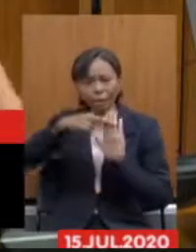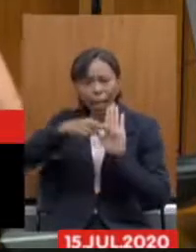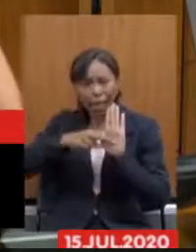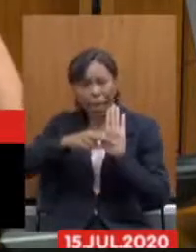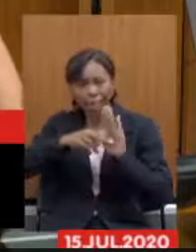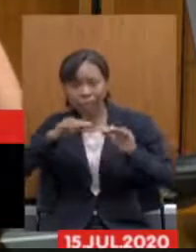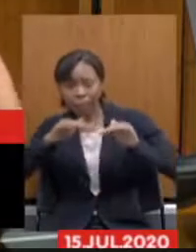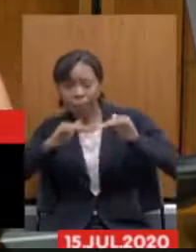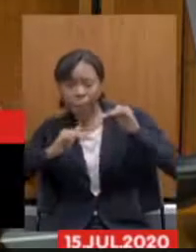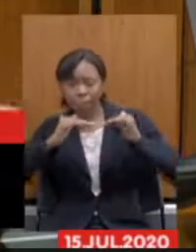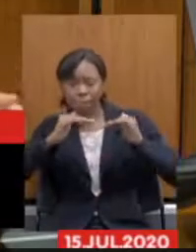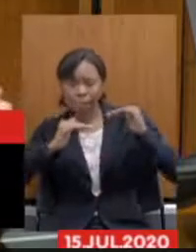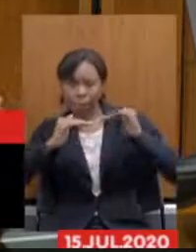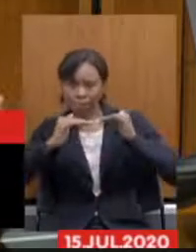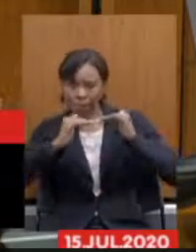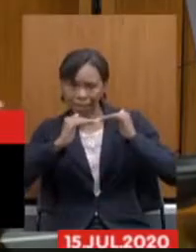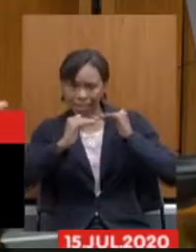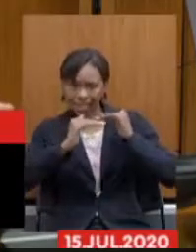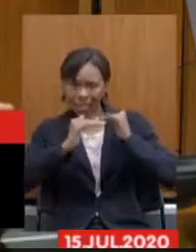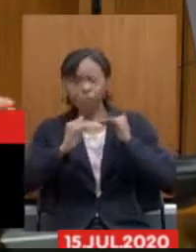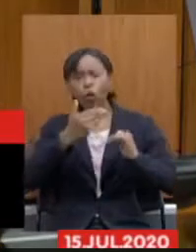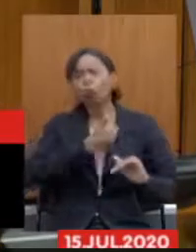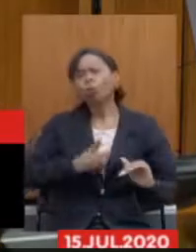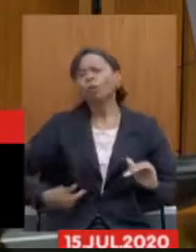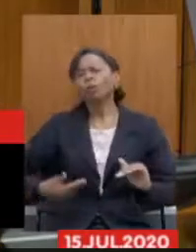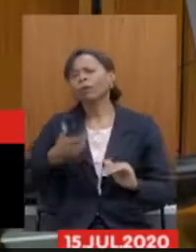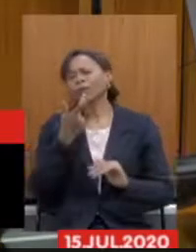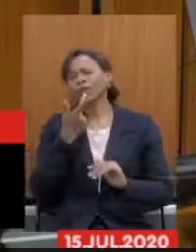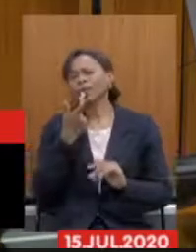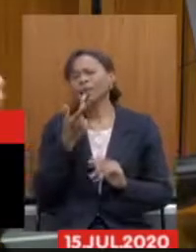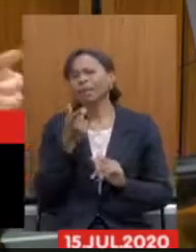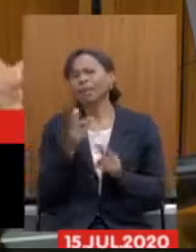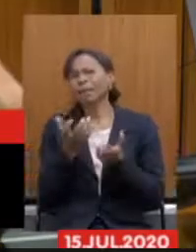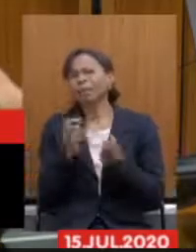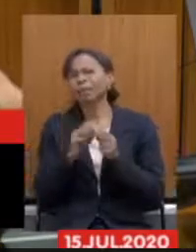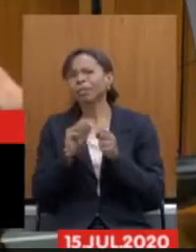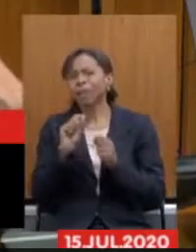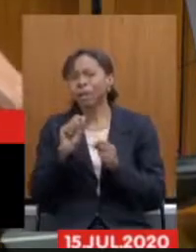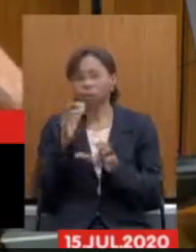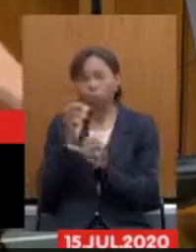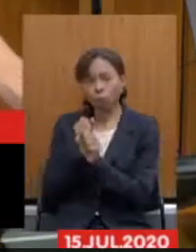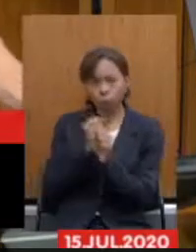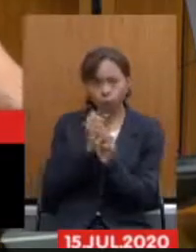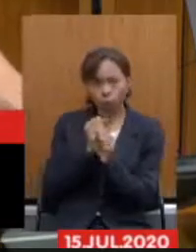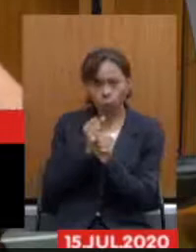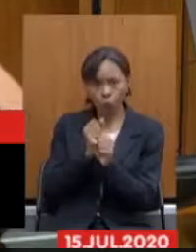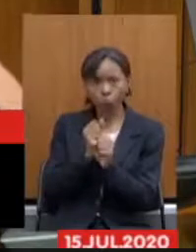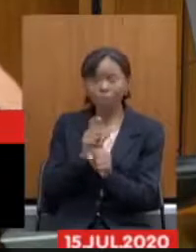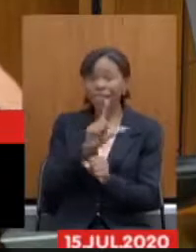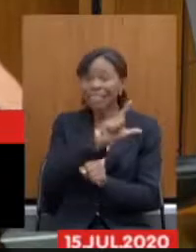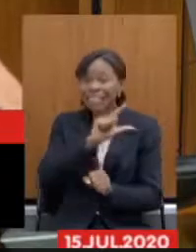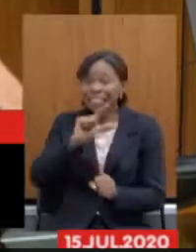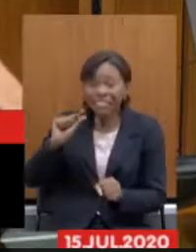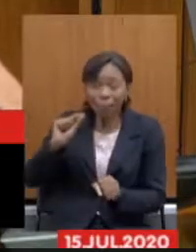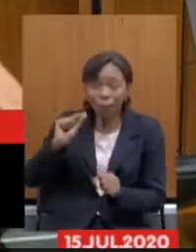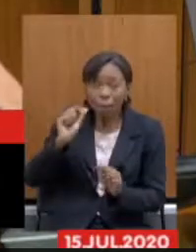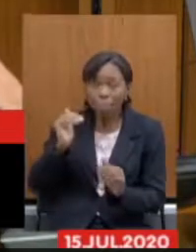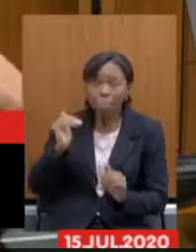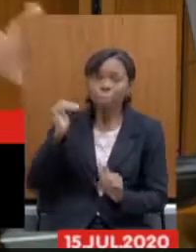governo quer fazer agora olha você vai passar o seu cálculo vai ser pelas 100 maiores contribuições